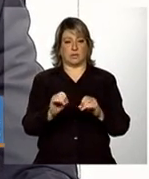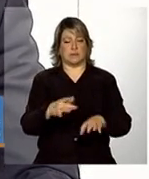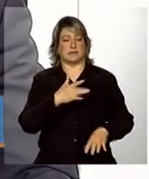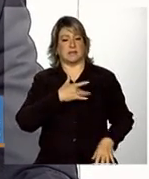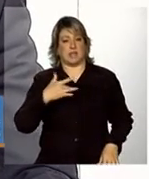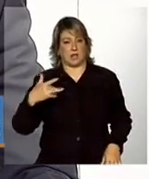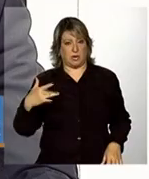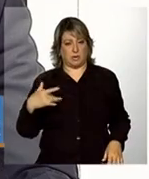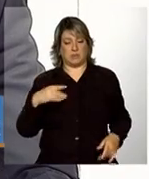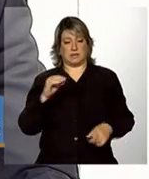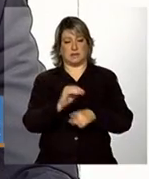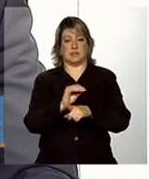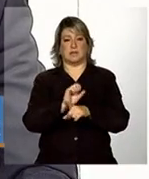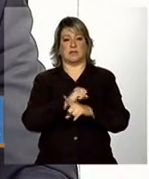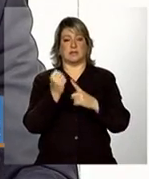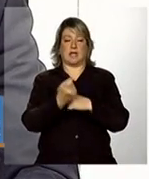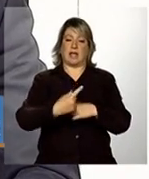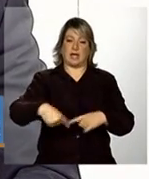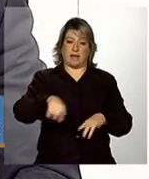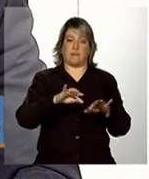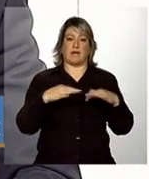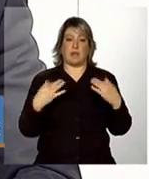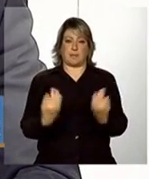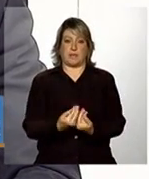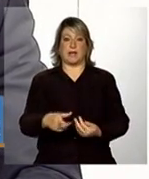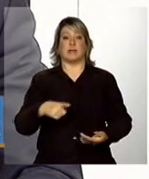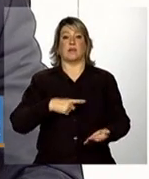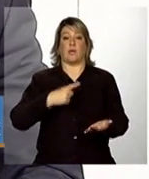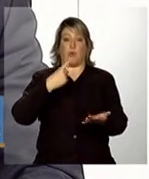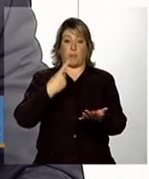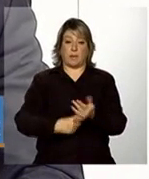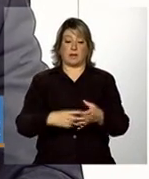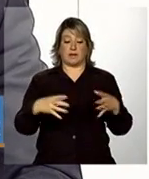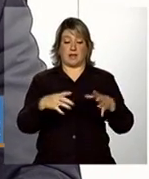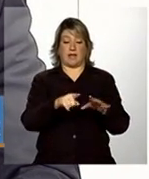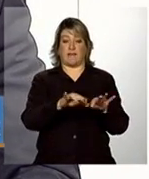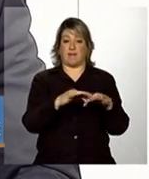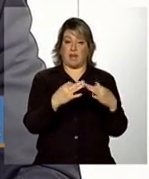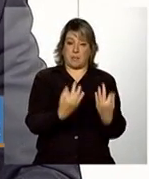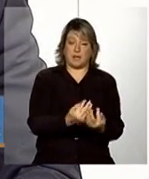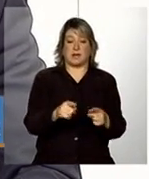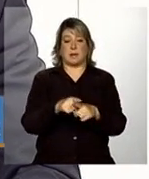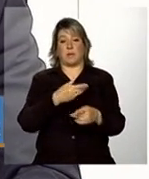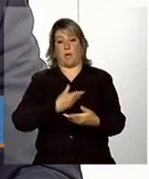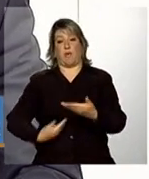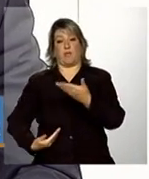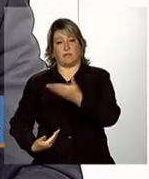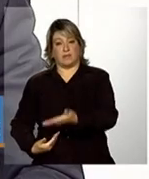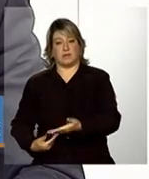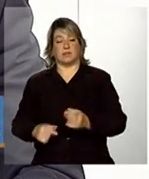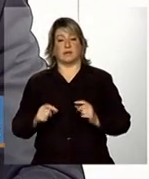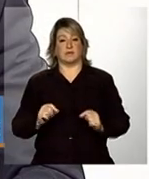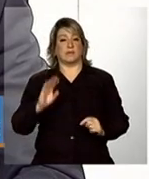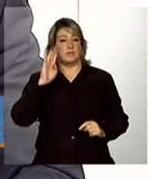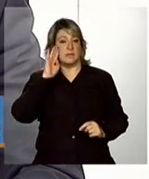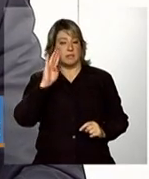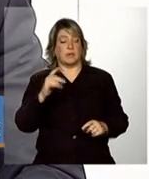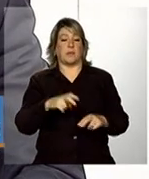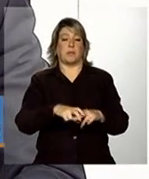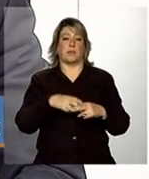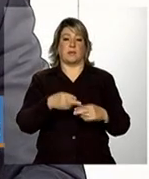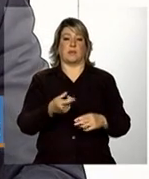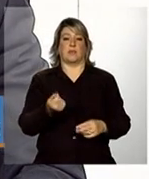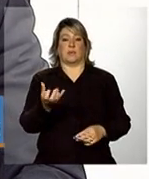social para essas famílias. Então, são compromissos entre as famílias e os Estados, mais do que a contrapartida pelo benefício